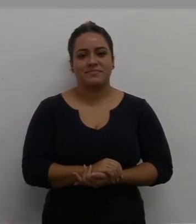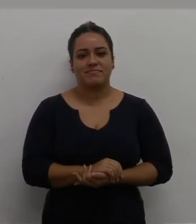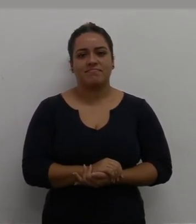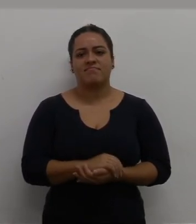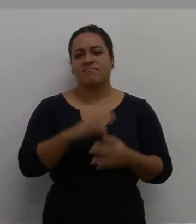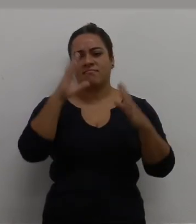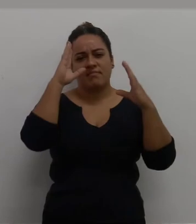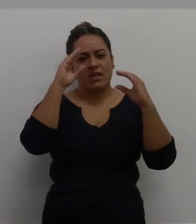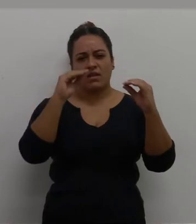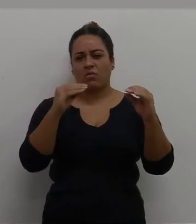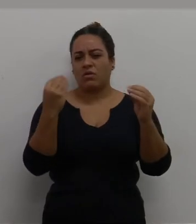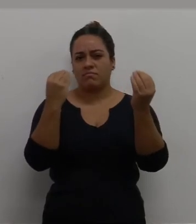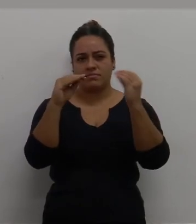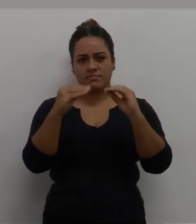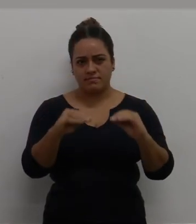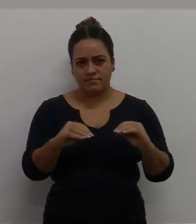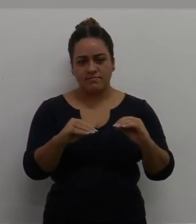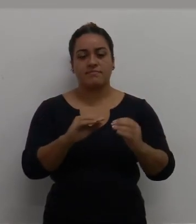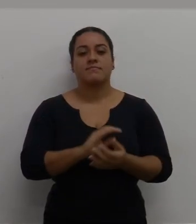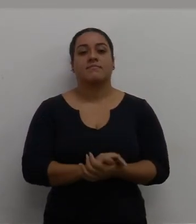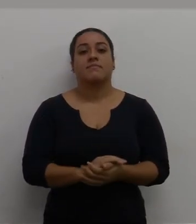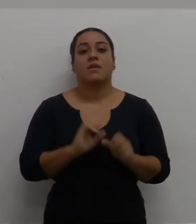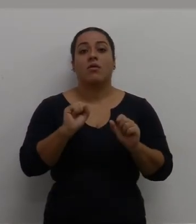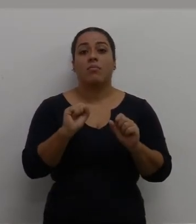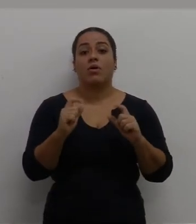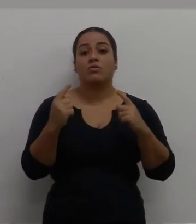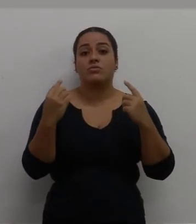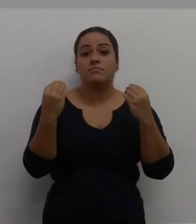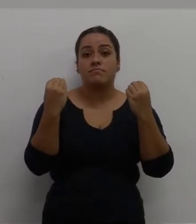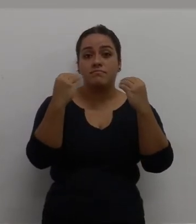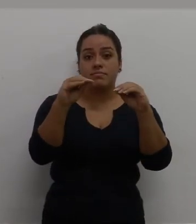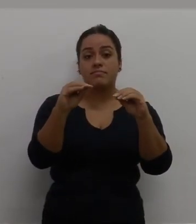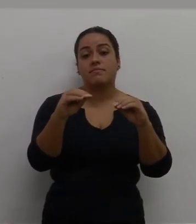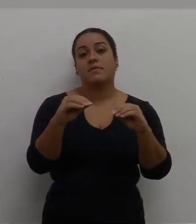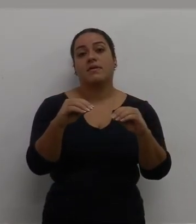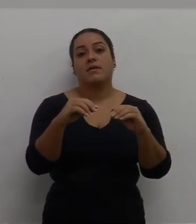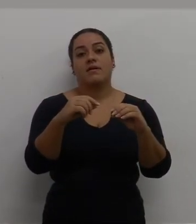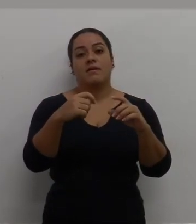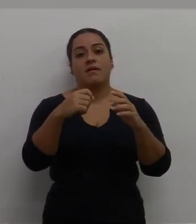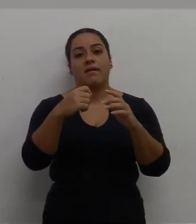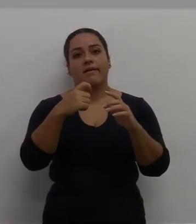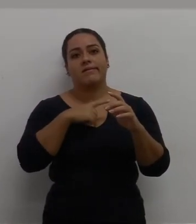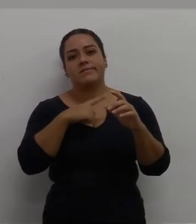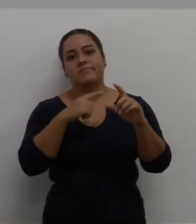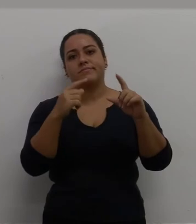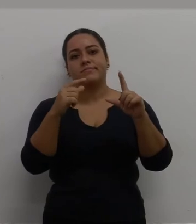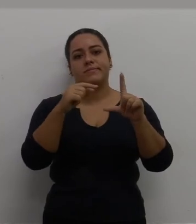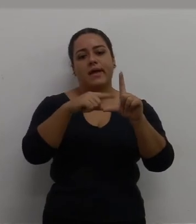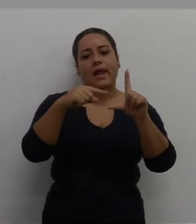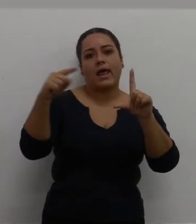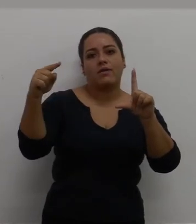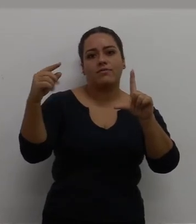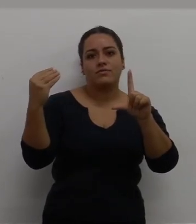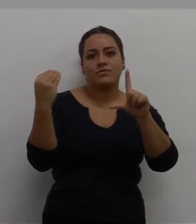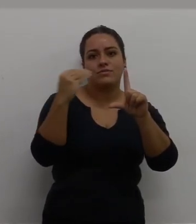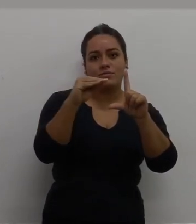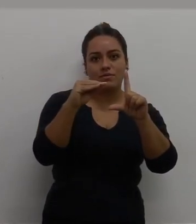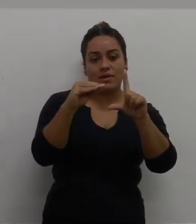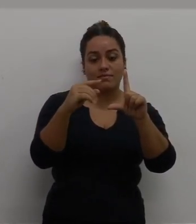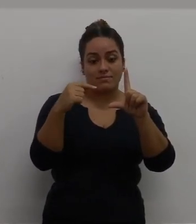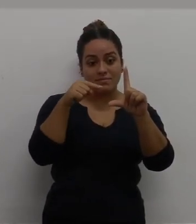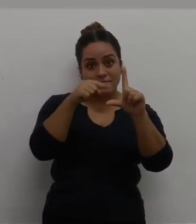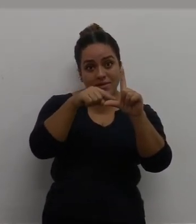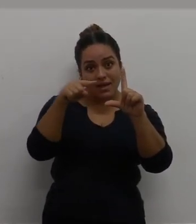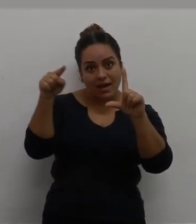Ok, tranquilamente, posso inserir imagens. Posso inserir links também, tá? E posso inserir gráficos. Para